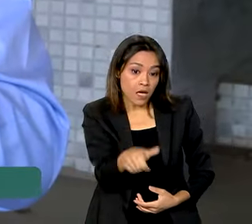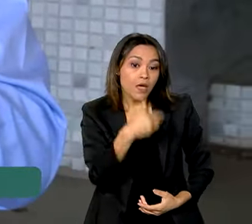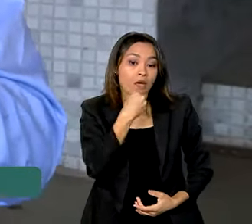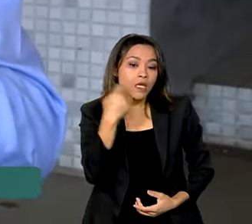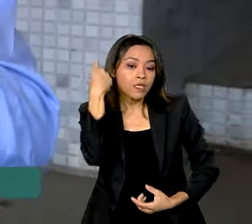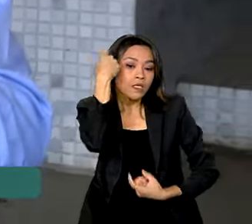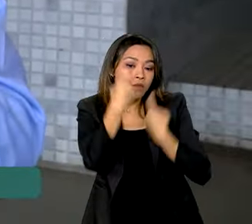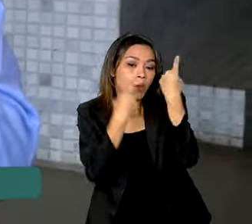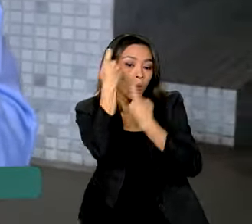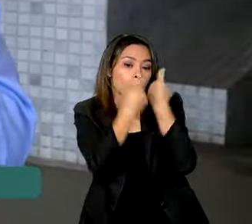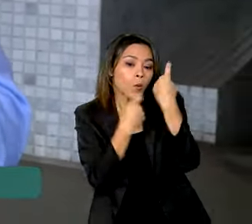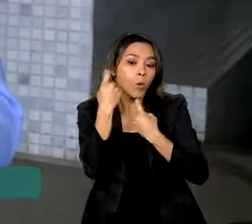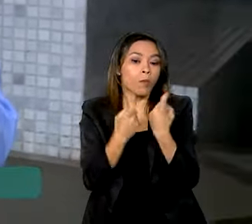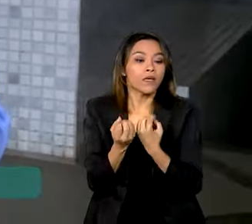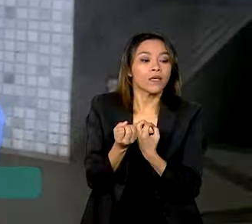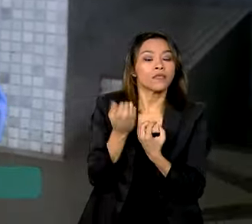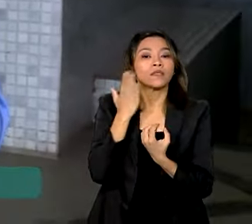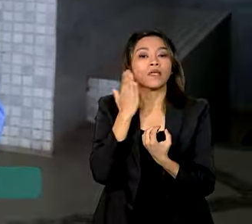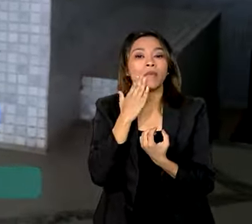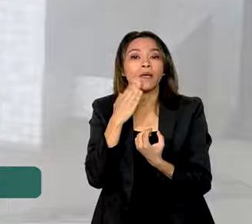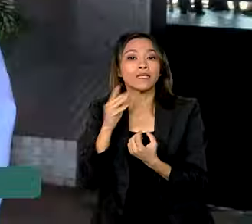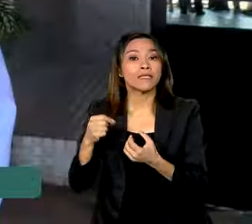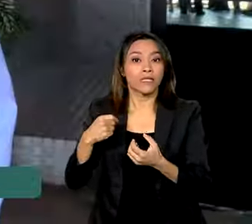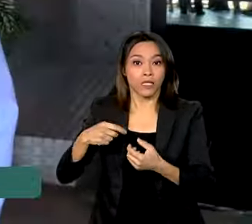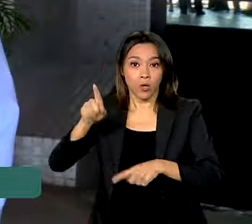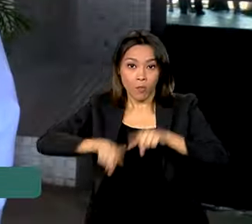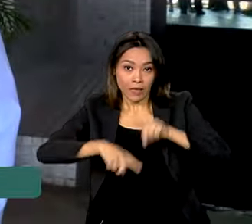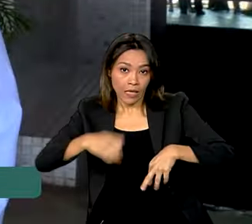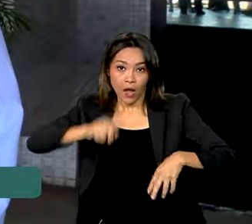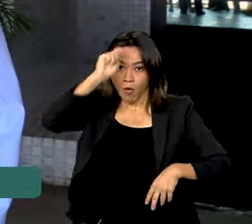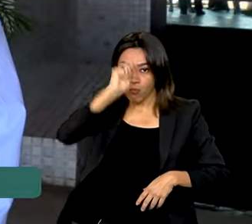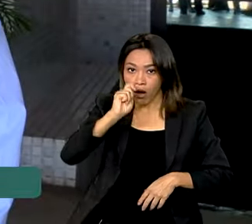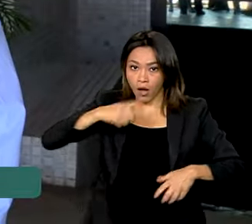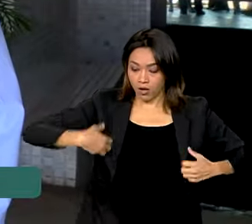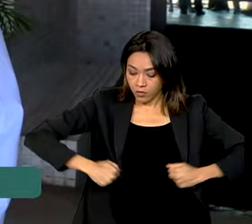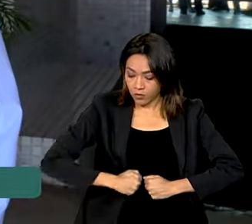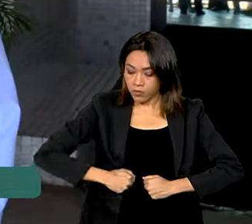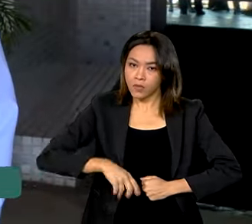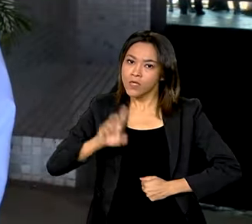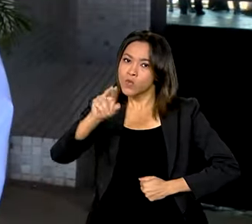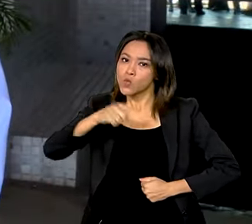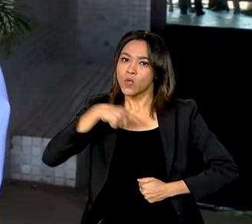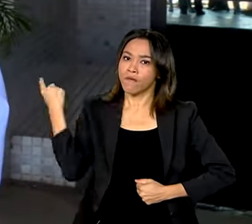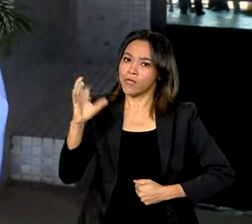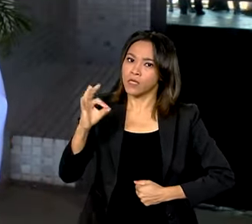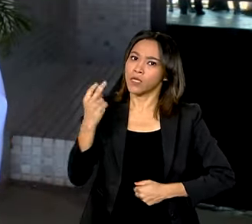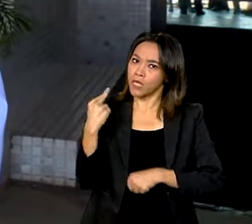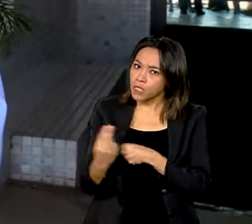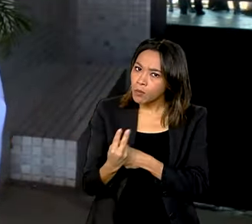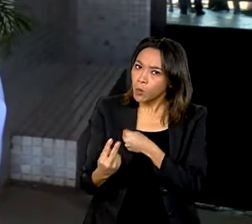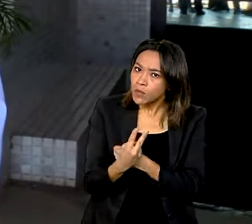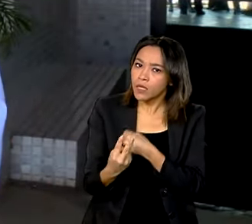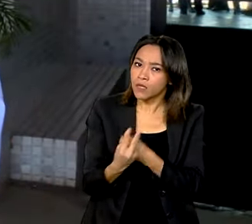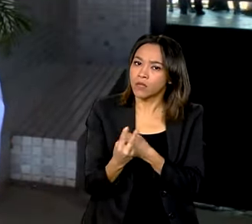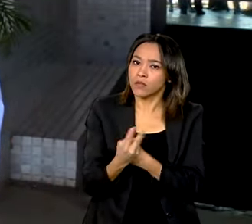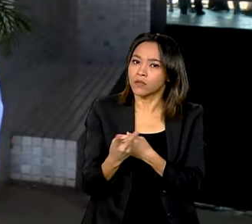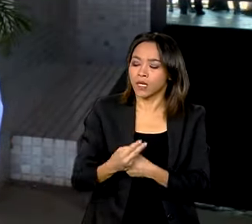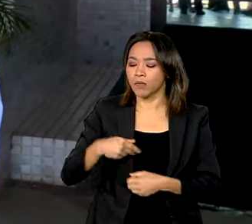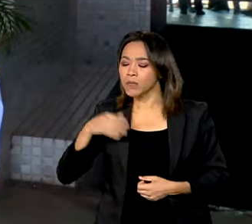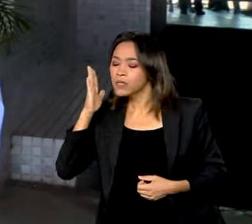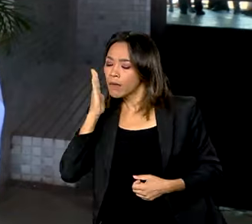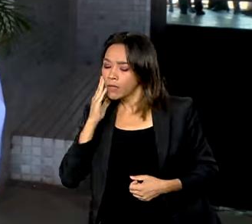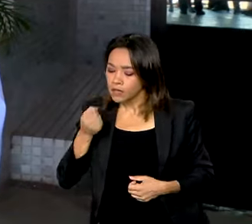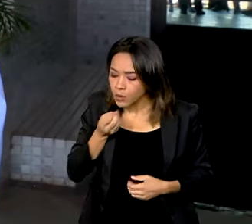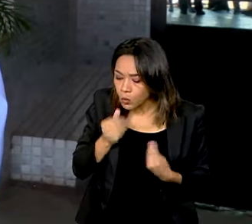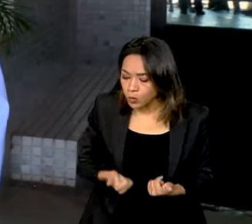em atualizar os equipamentos coletivos. Tem que ter sempre essa preocupação de manutenção e você está sempre atualizando os